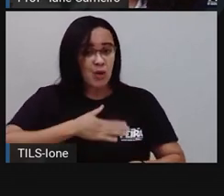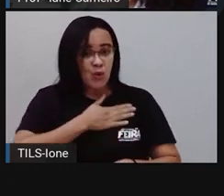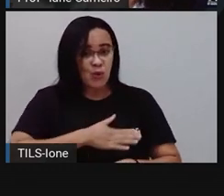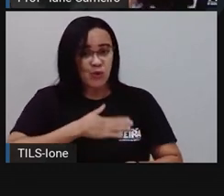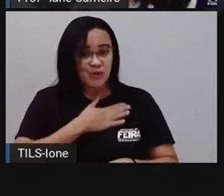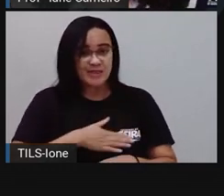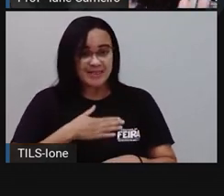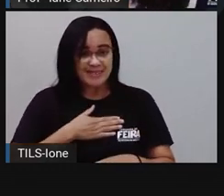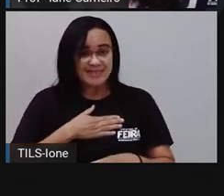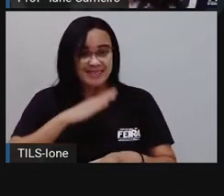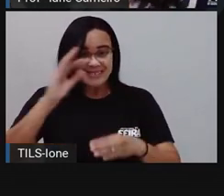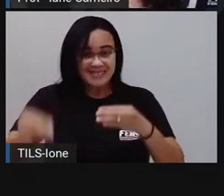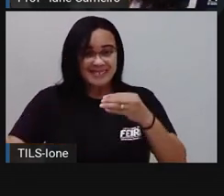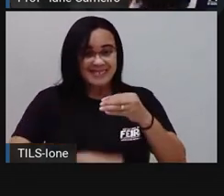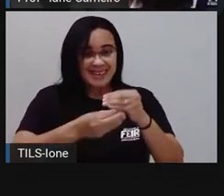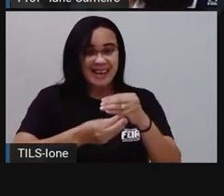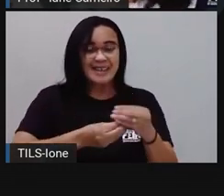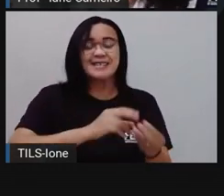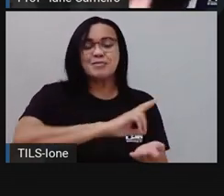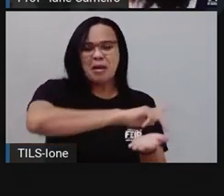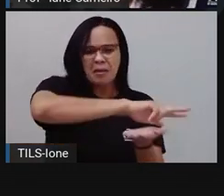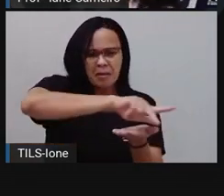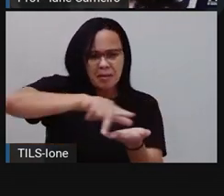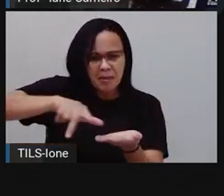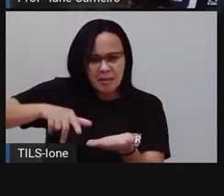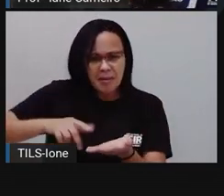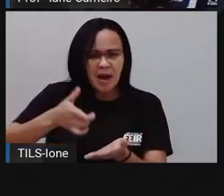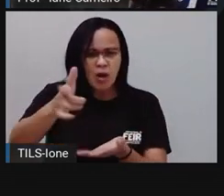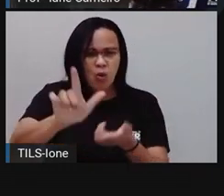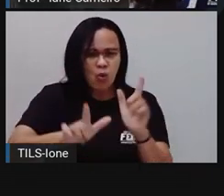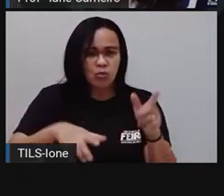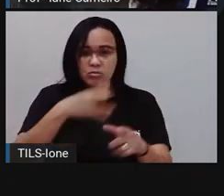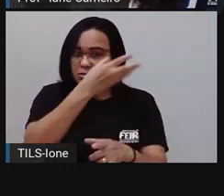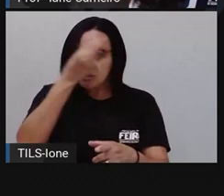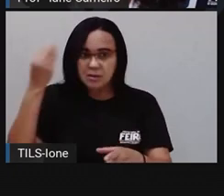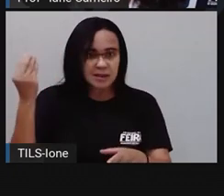Acrescente muitas outras, nenhuma deixe esquecida.